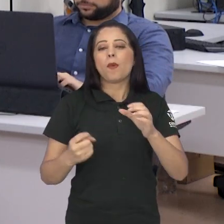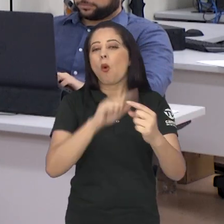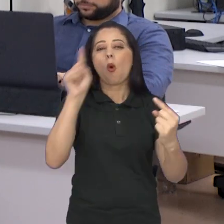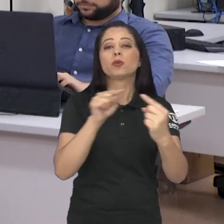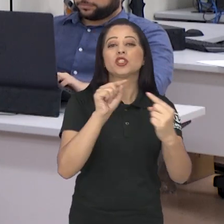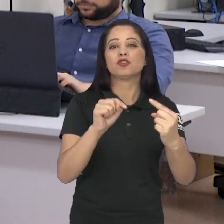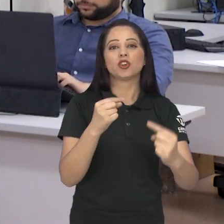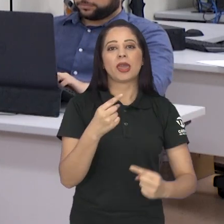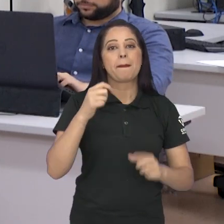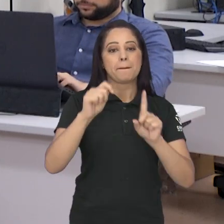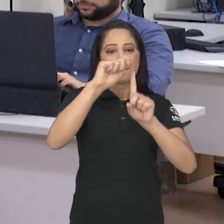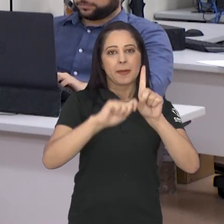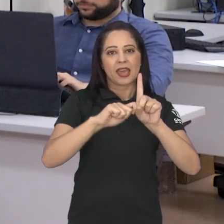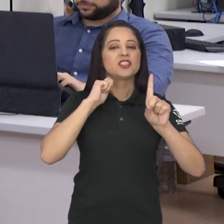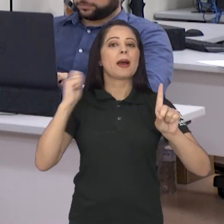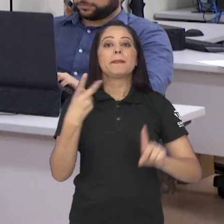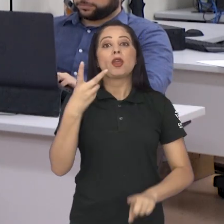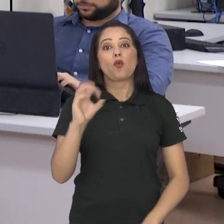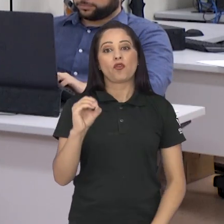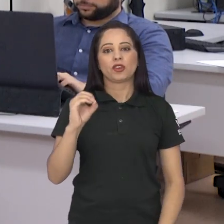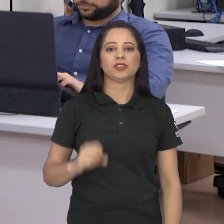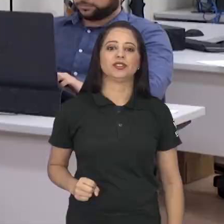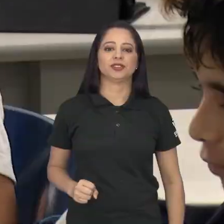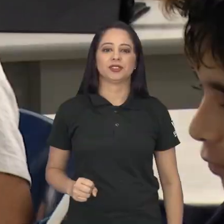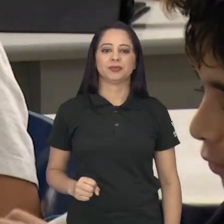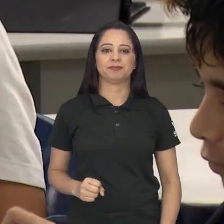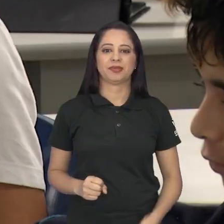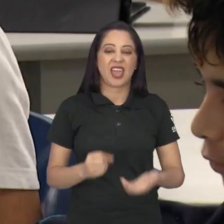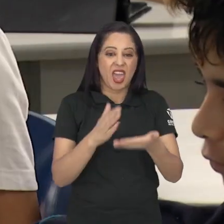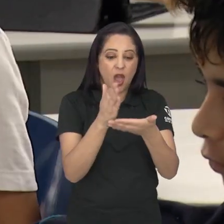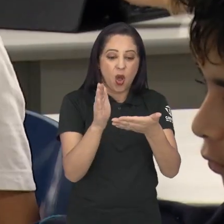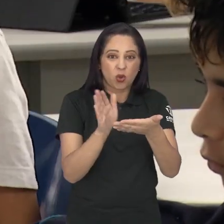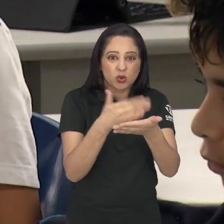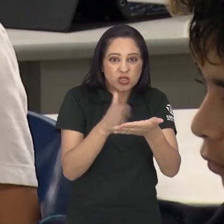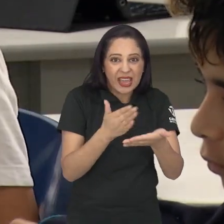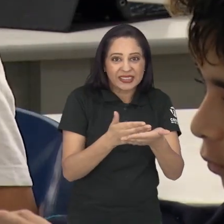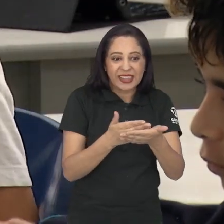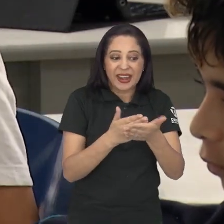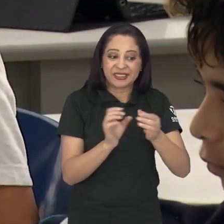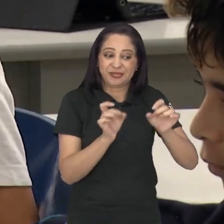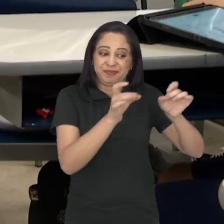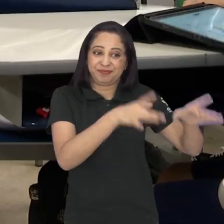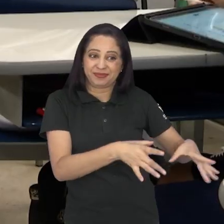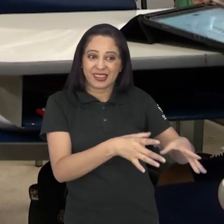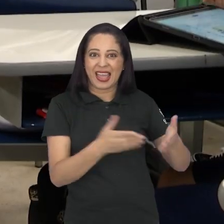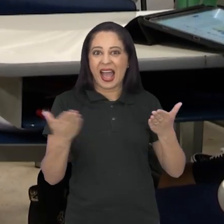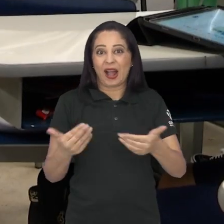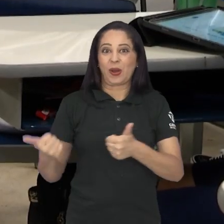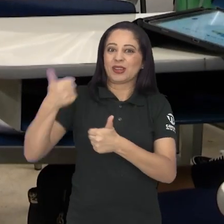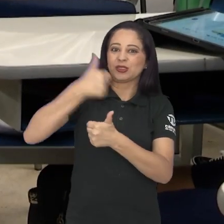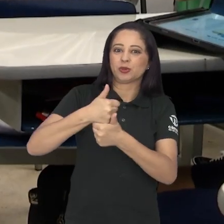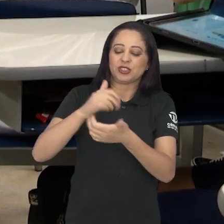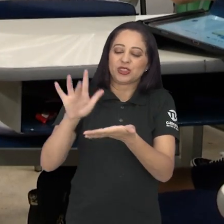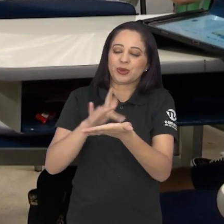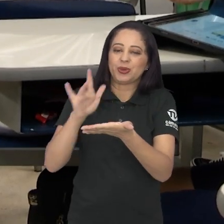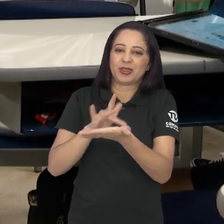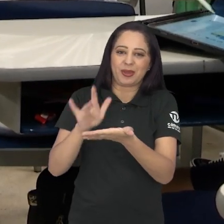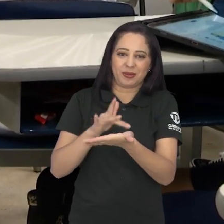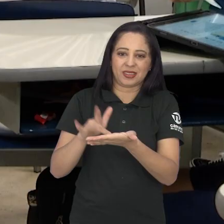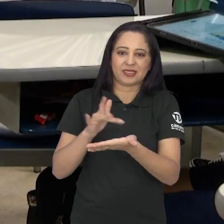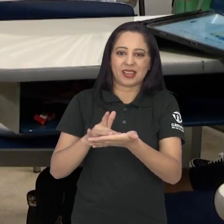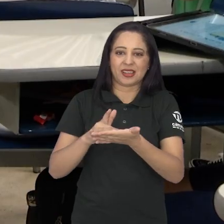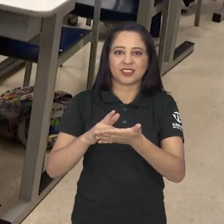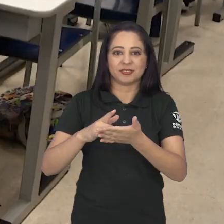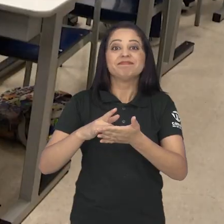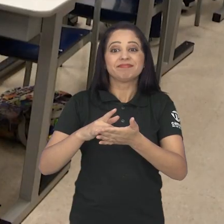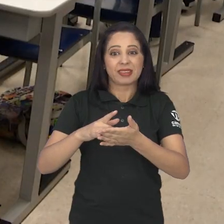seja comemorada no dia 20 de abril. Os cadernos deram lugar aos tablets e o quadro já não precisa mais de